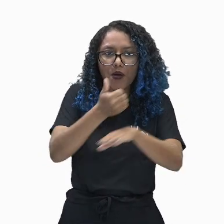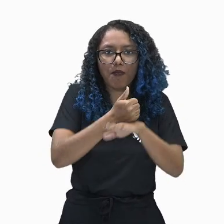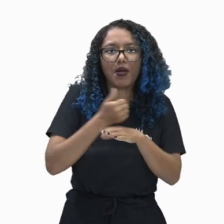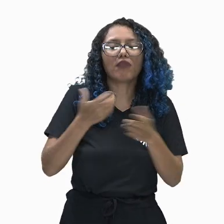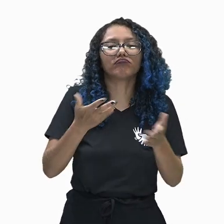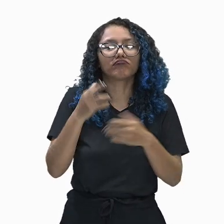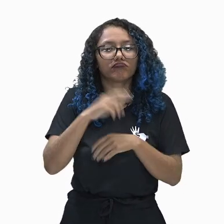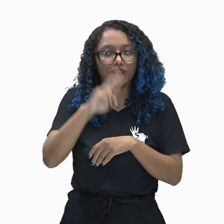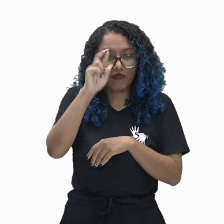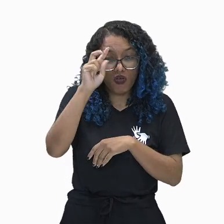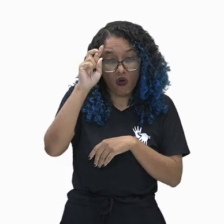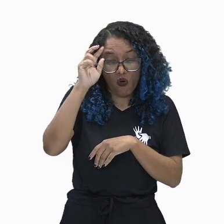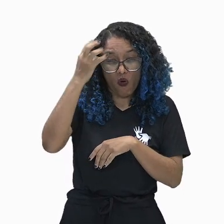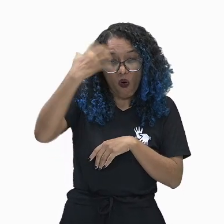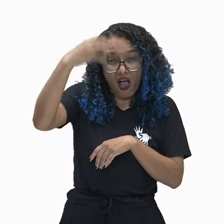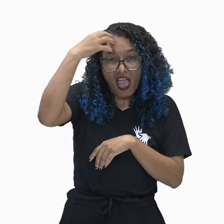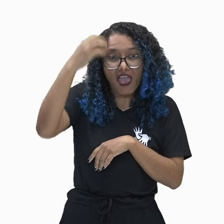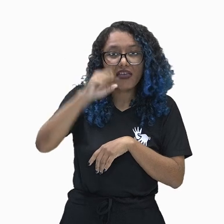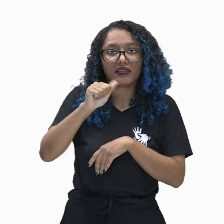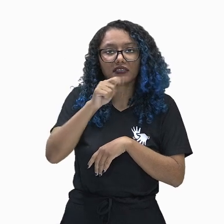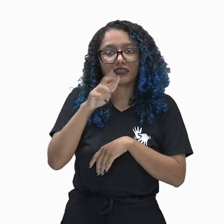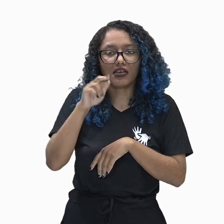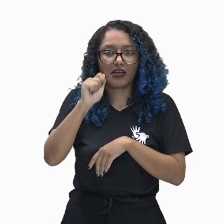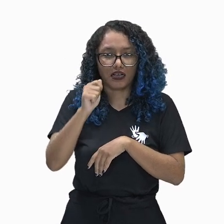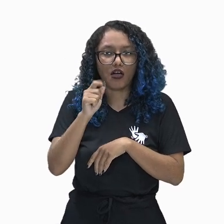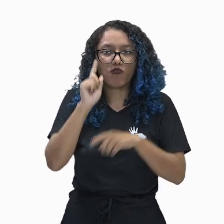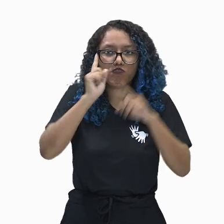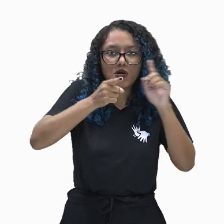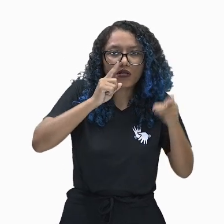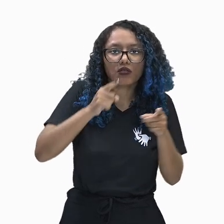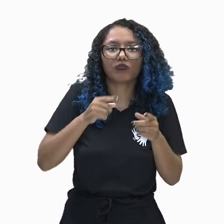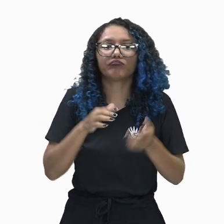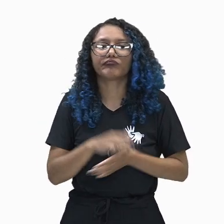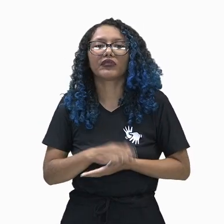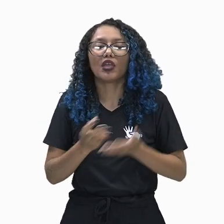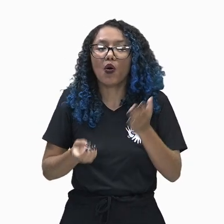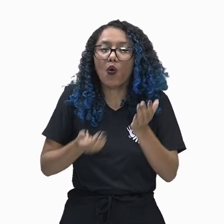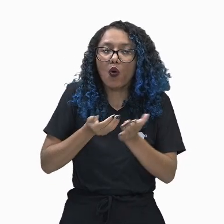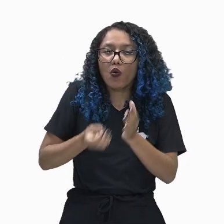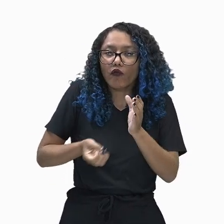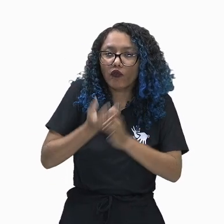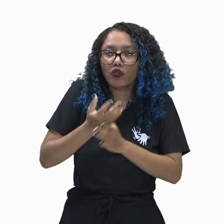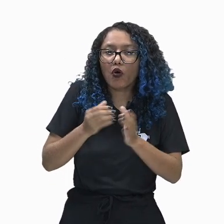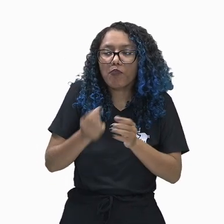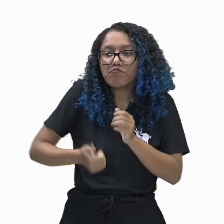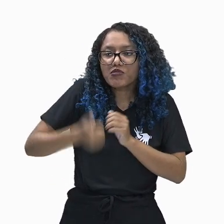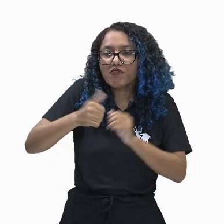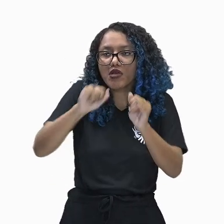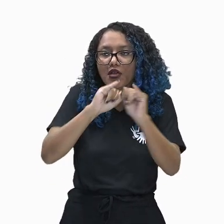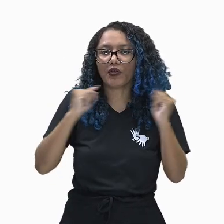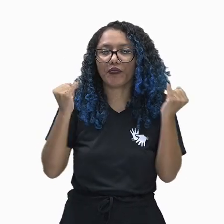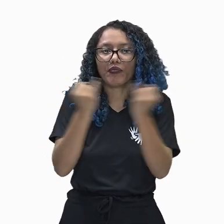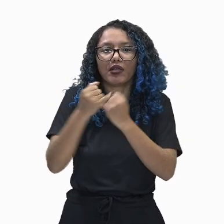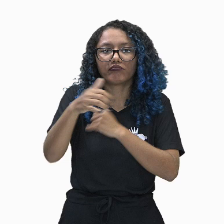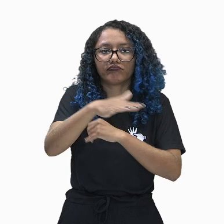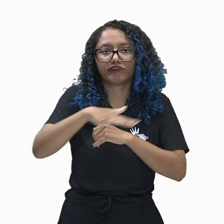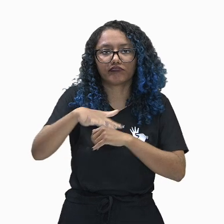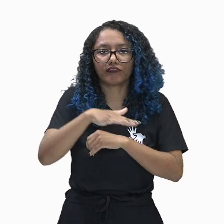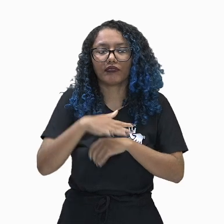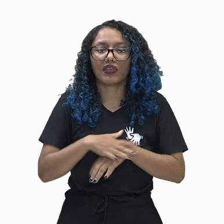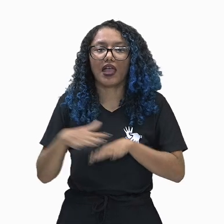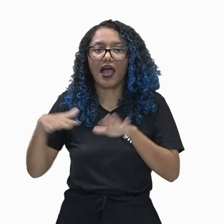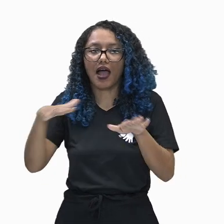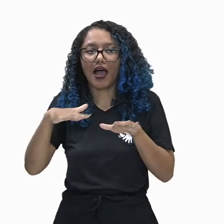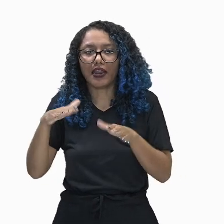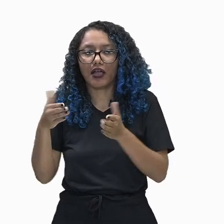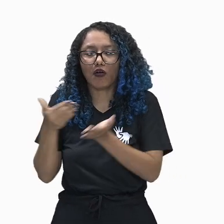a.C. Fundaram então aí o primeiro império mesopotâmico que se expandiu desde o Golfo Pérsico até o norte da